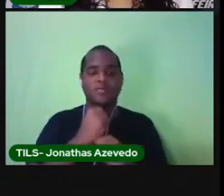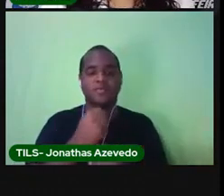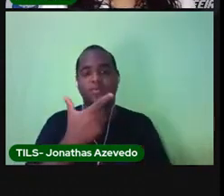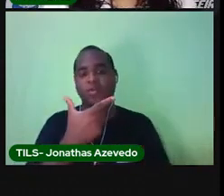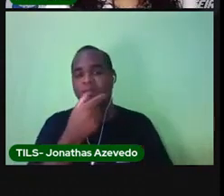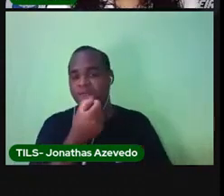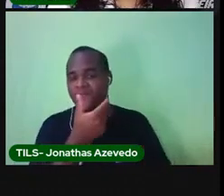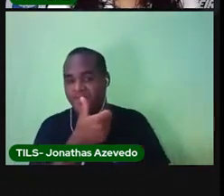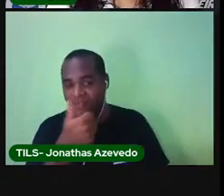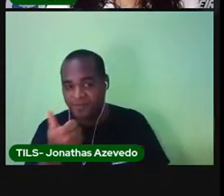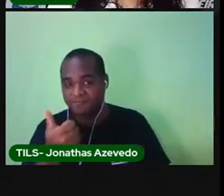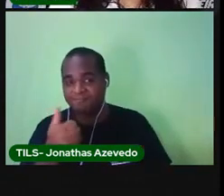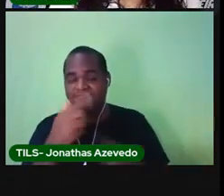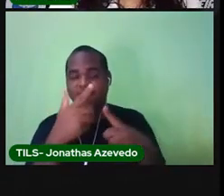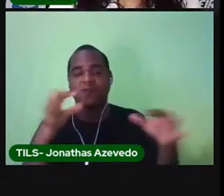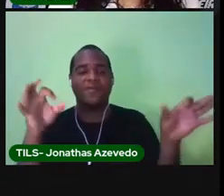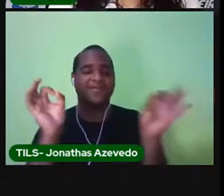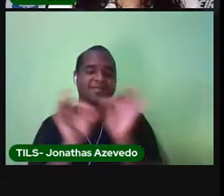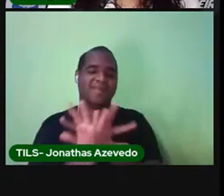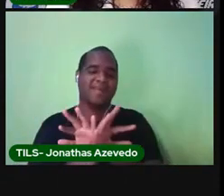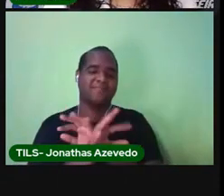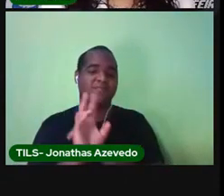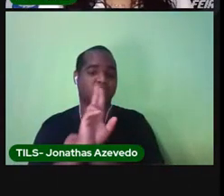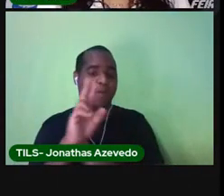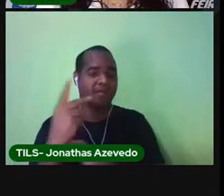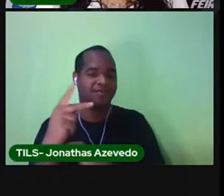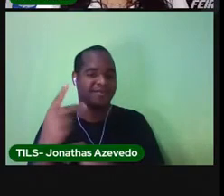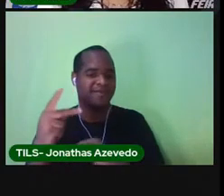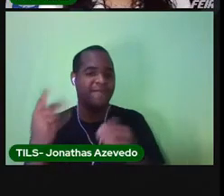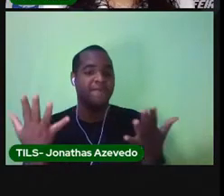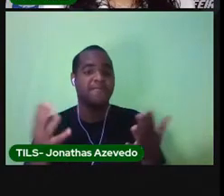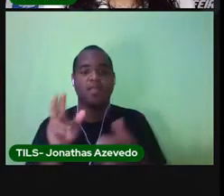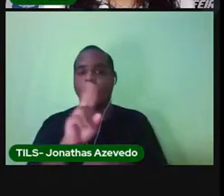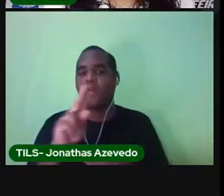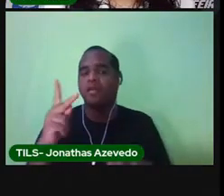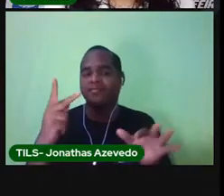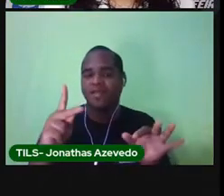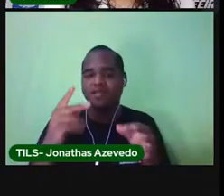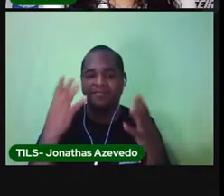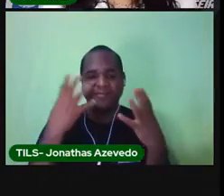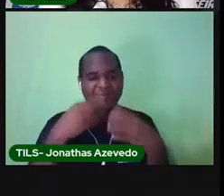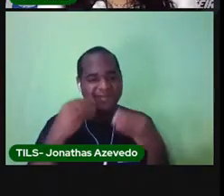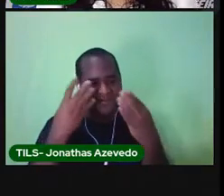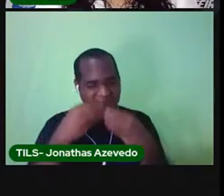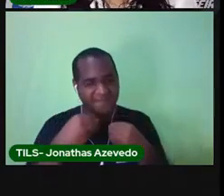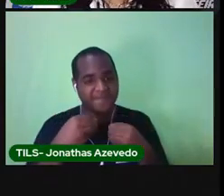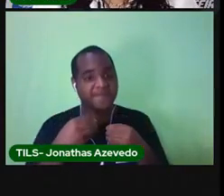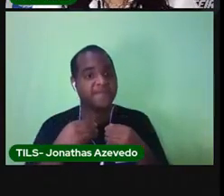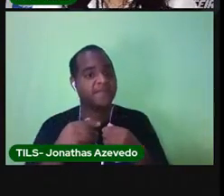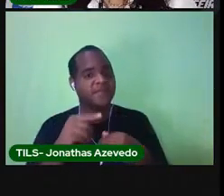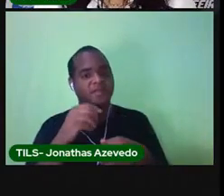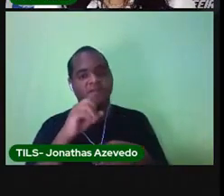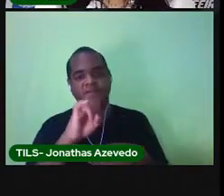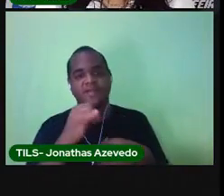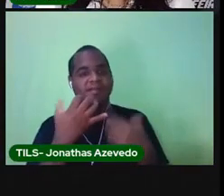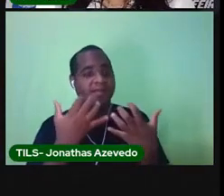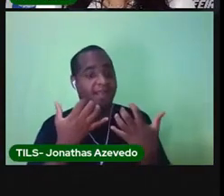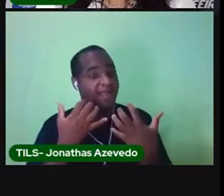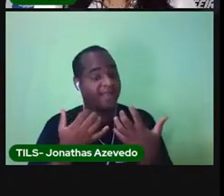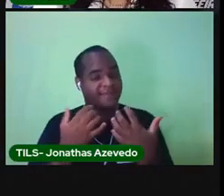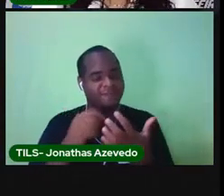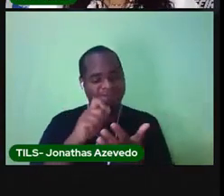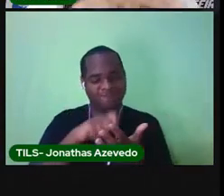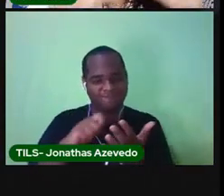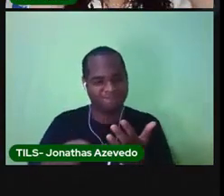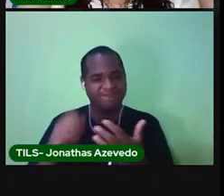e encerra com o seu nome. O seu nome bem caprichado e bonito. E se você quiser enfeitar o